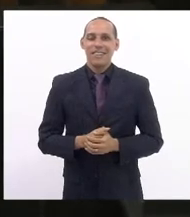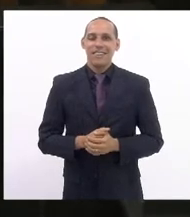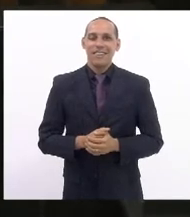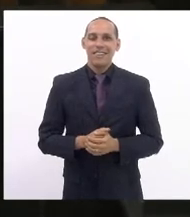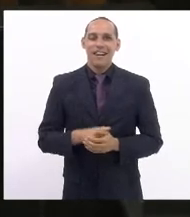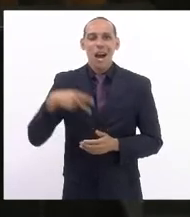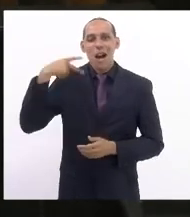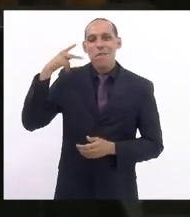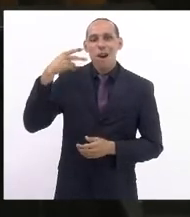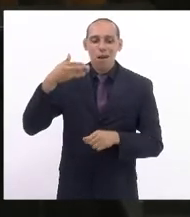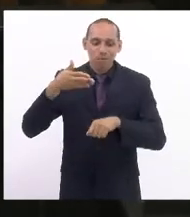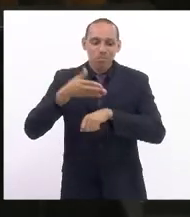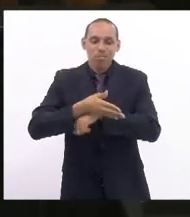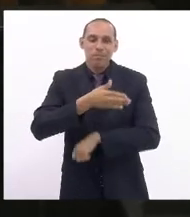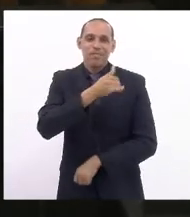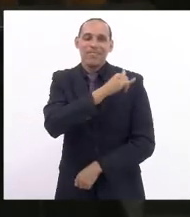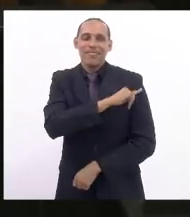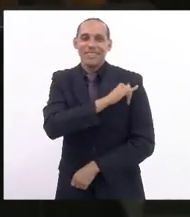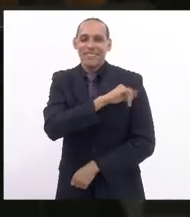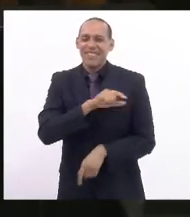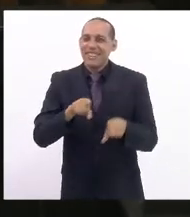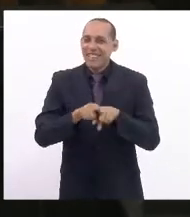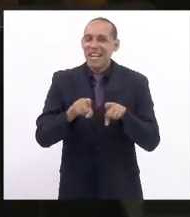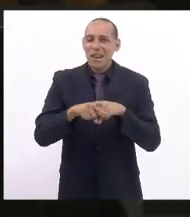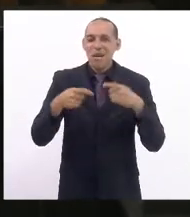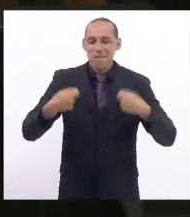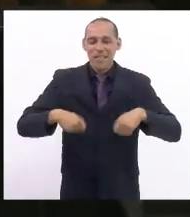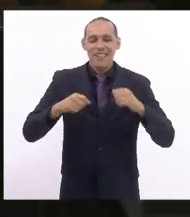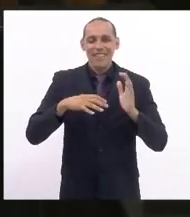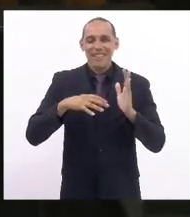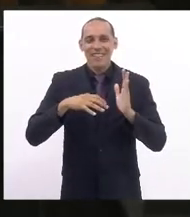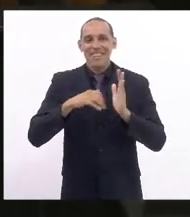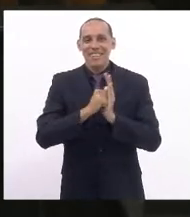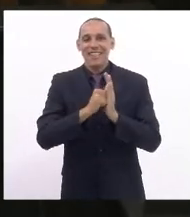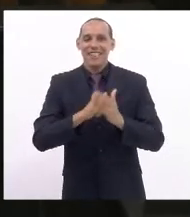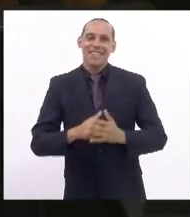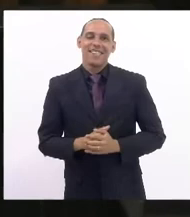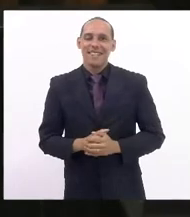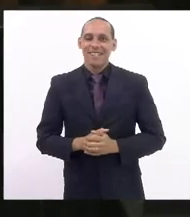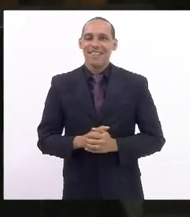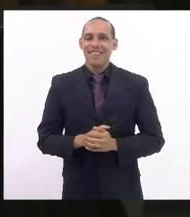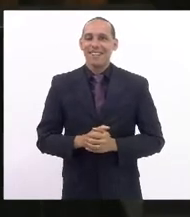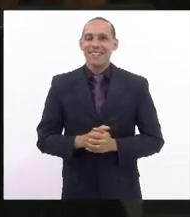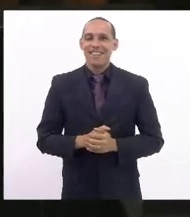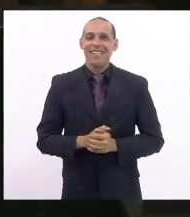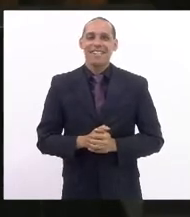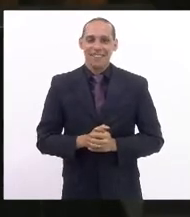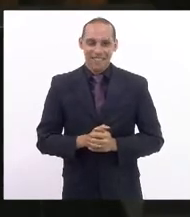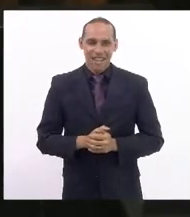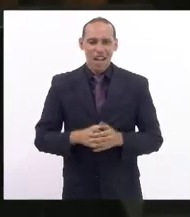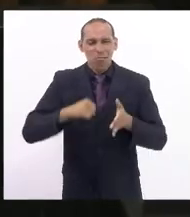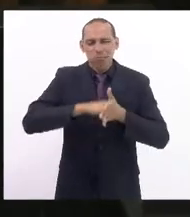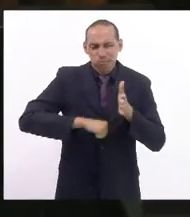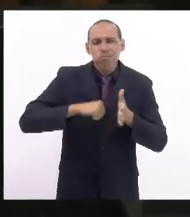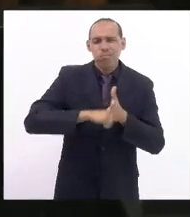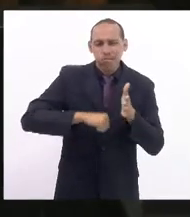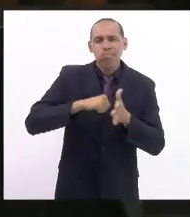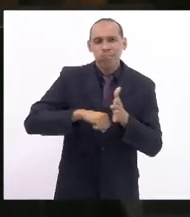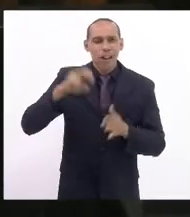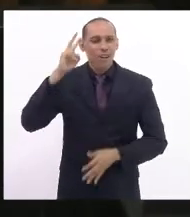Parlamento Fluminense, mas tem que ser registrada, apresenta aí a luta histórica dela com mulher,